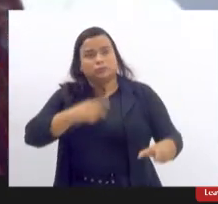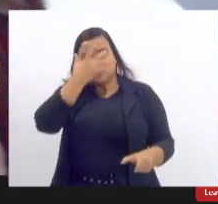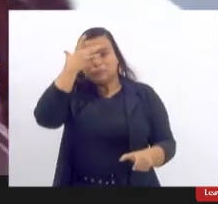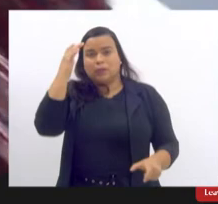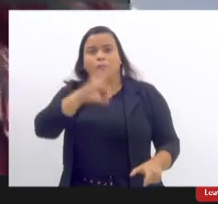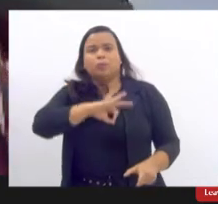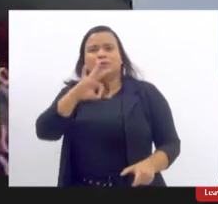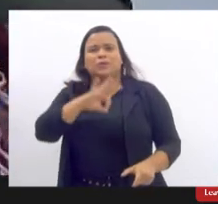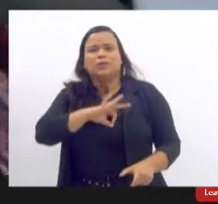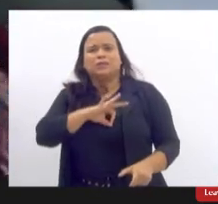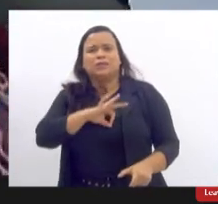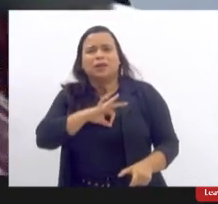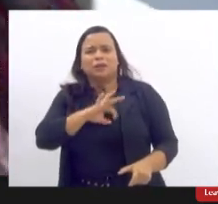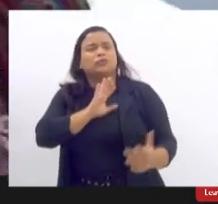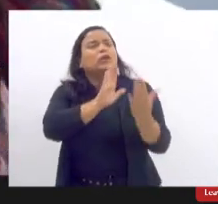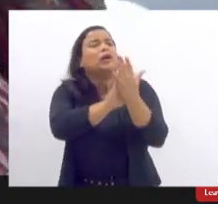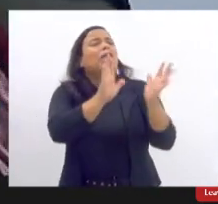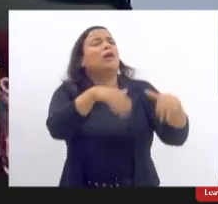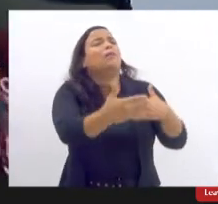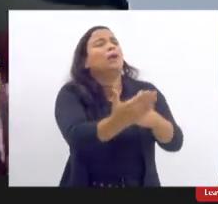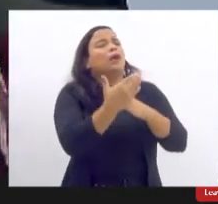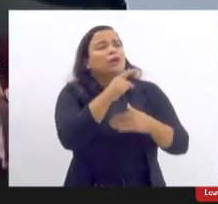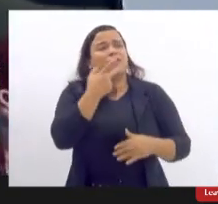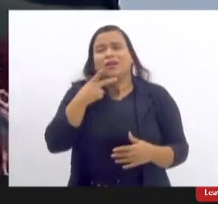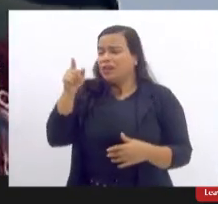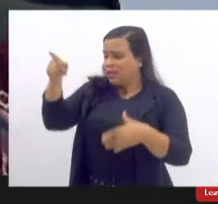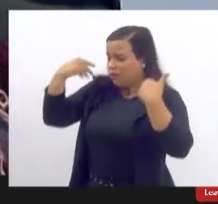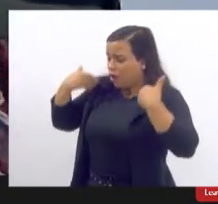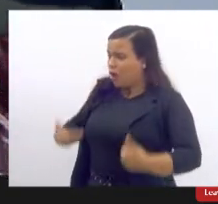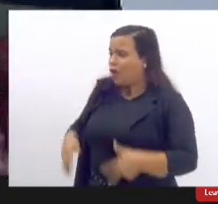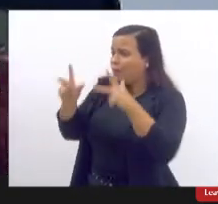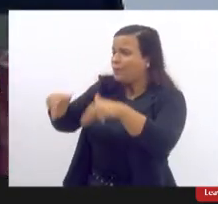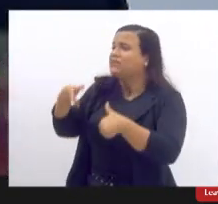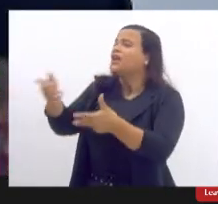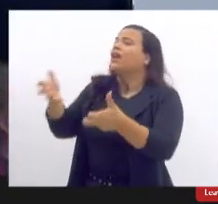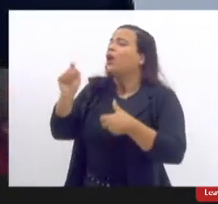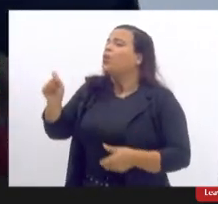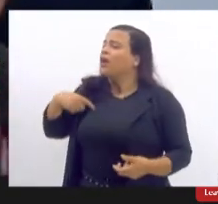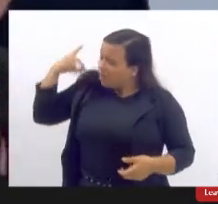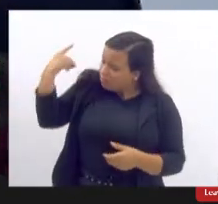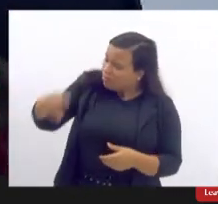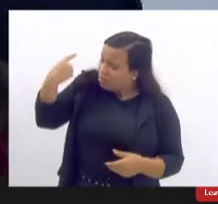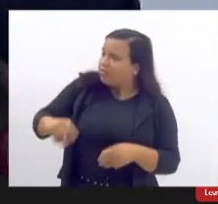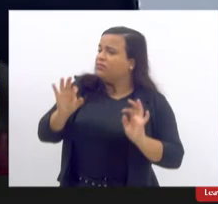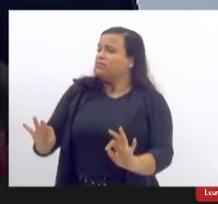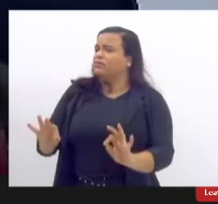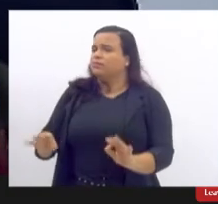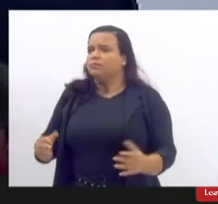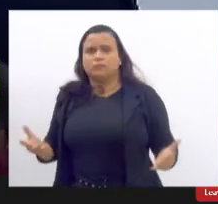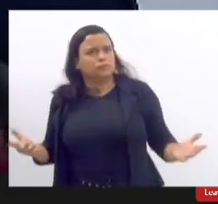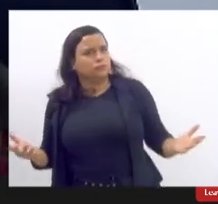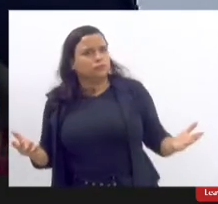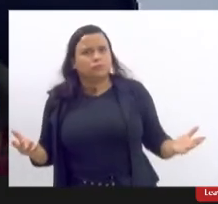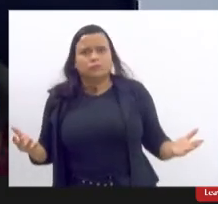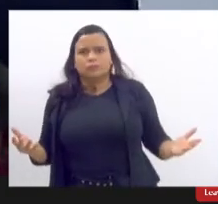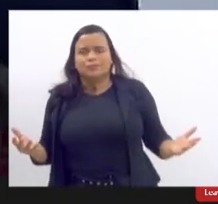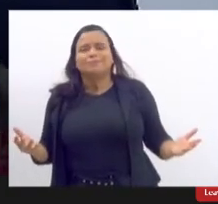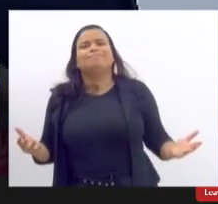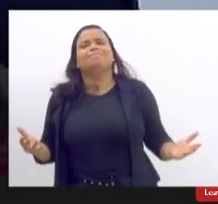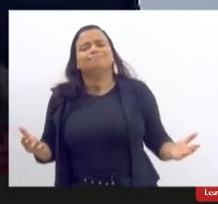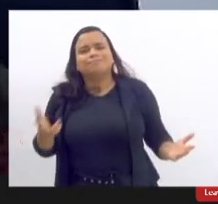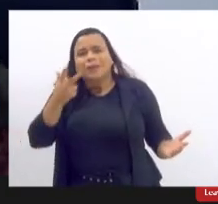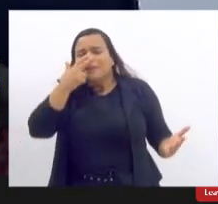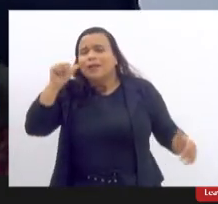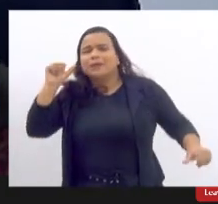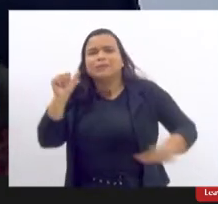filha você vestida desse jeito o que você esperava que acontecia contigo ou seja o que você acabou de falar transformar